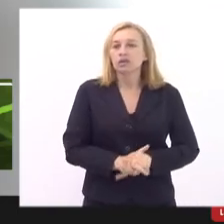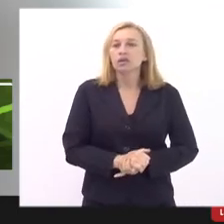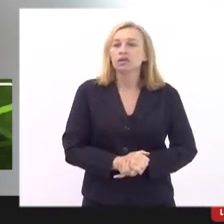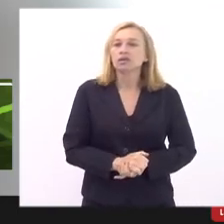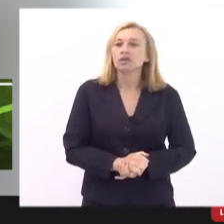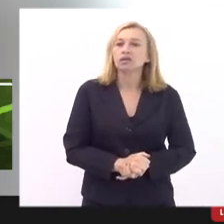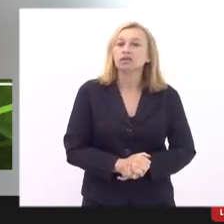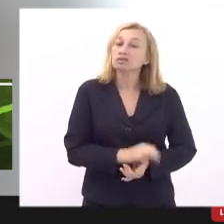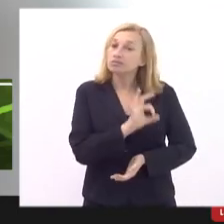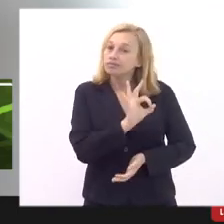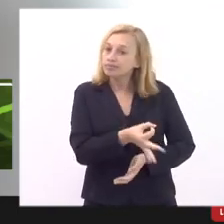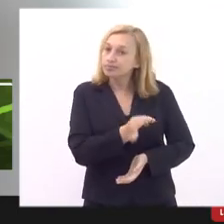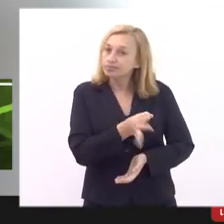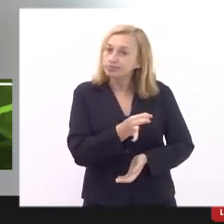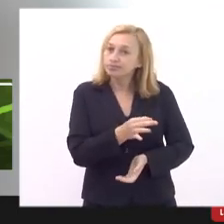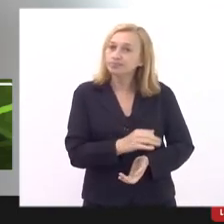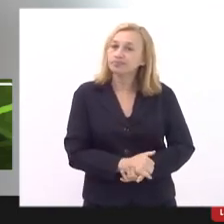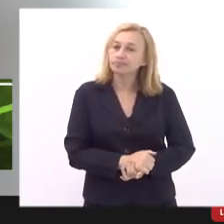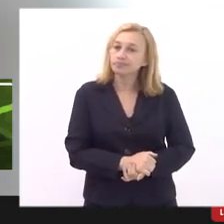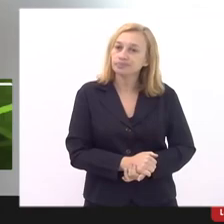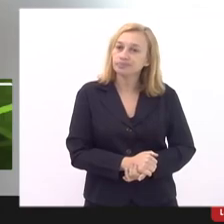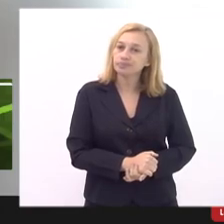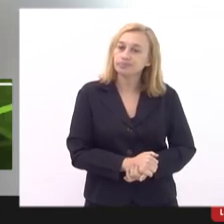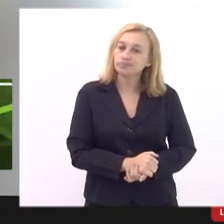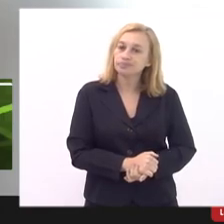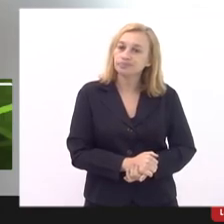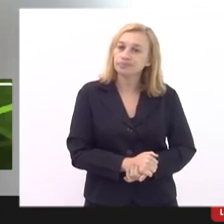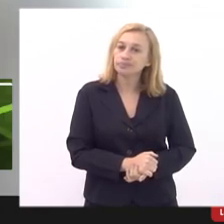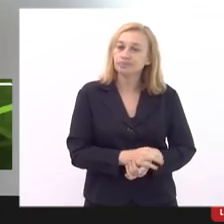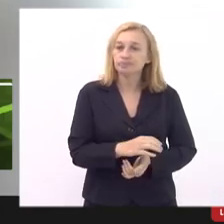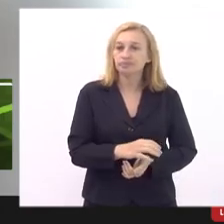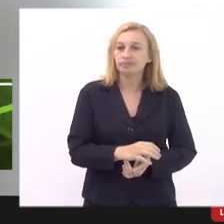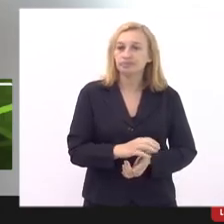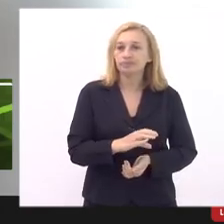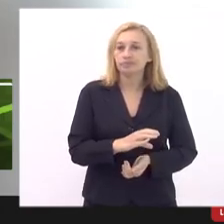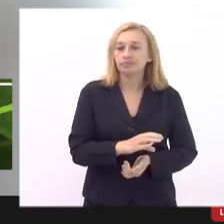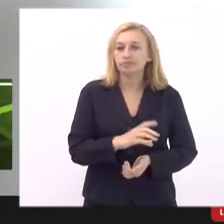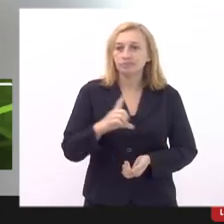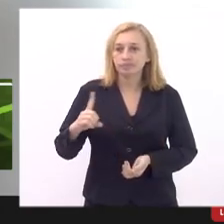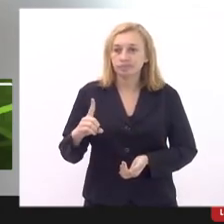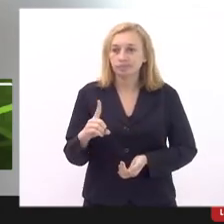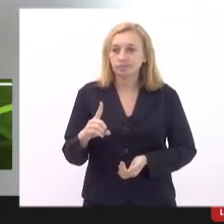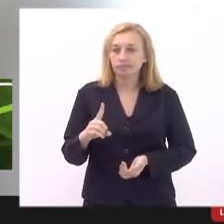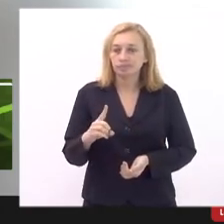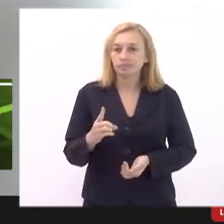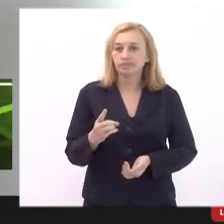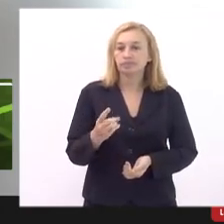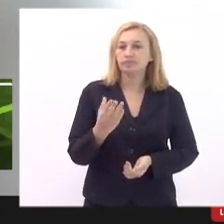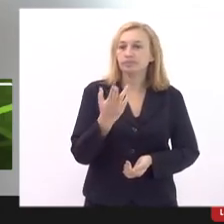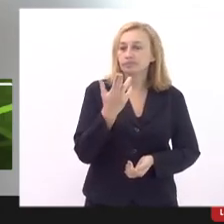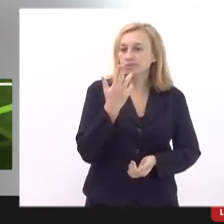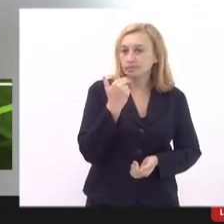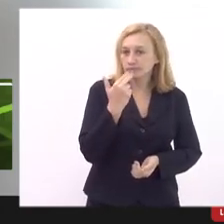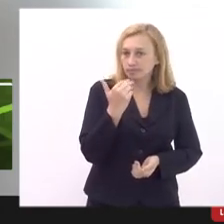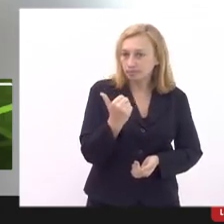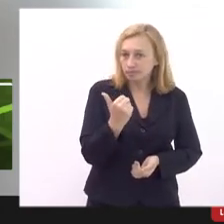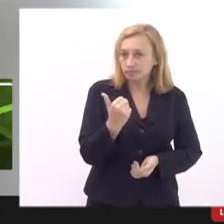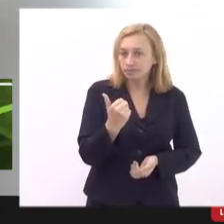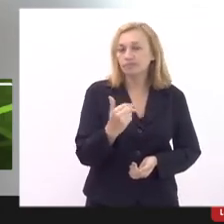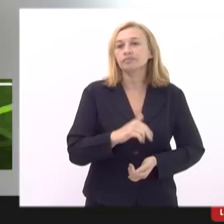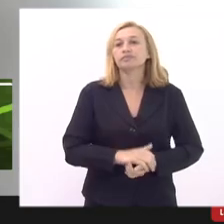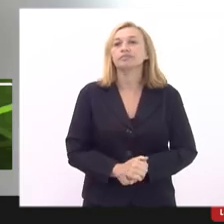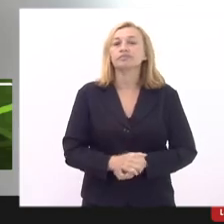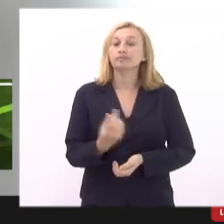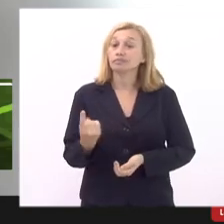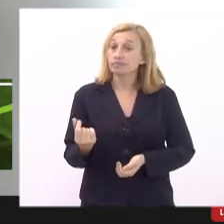e certamente que eu tenho certeza que a coordenação de segurança alimentar e nutricional está atenta a questão dos